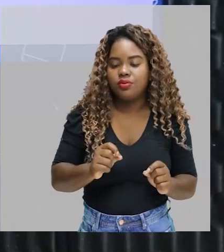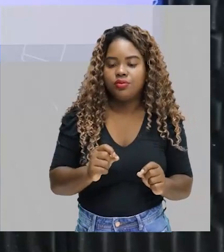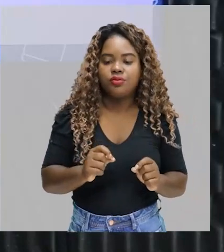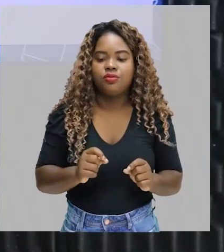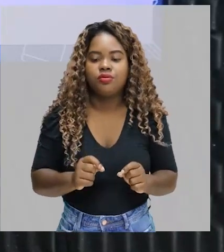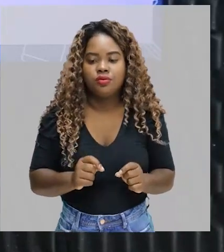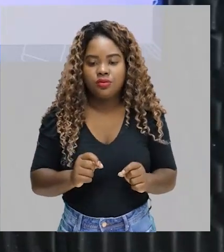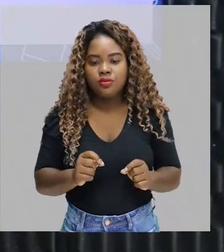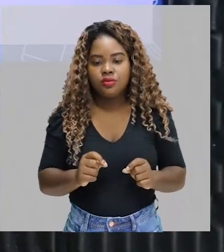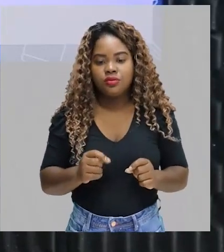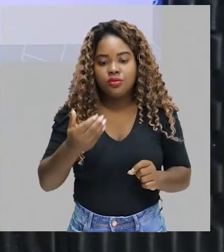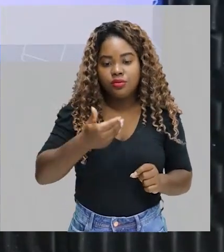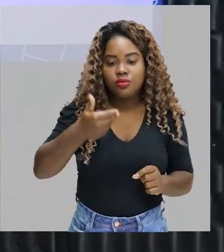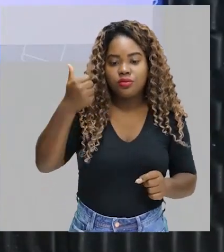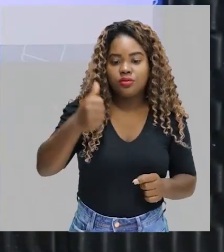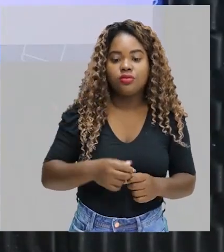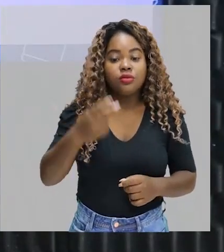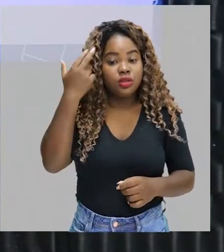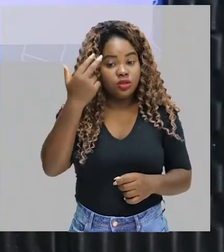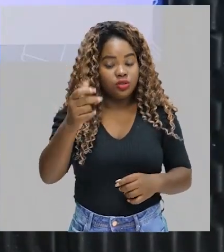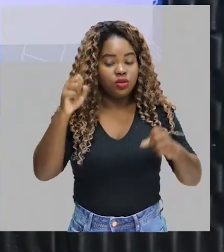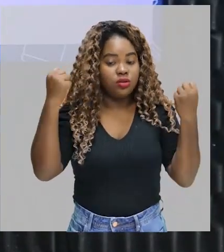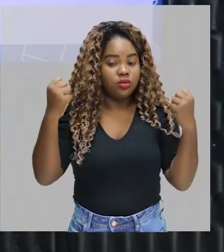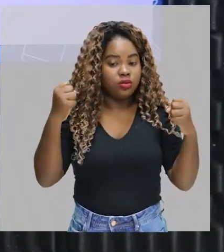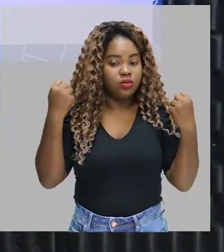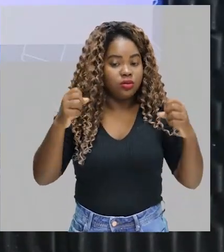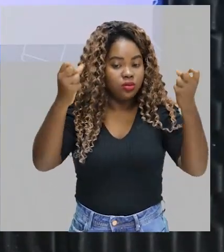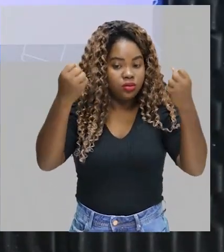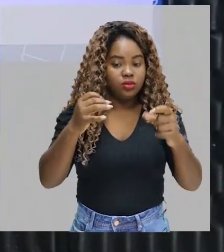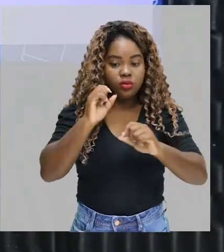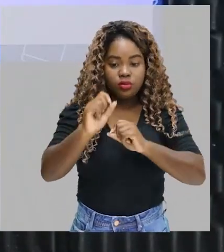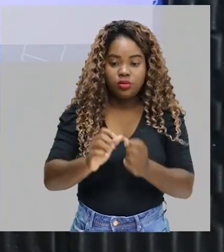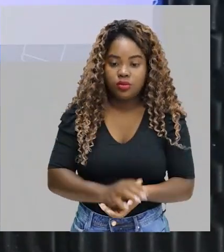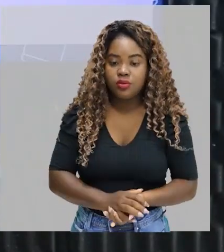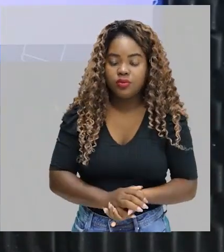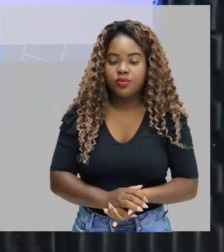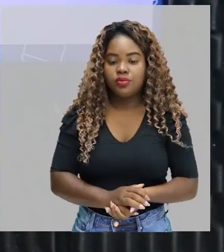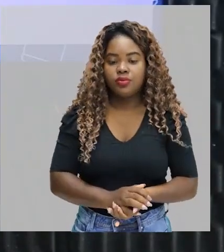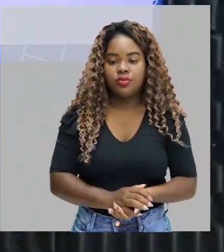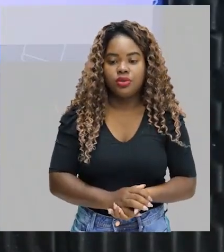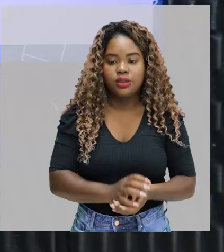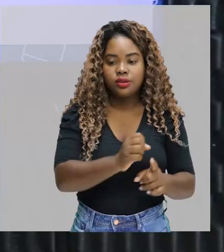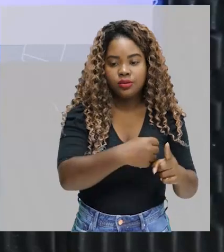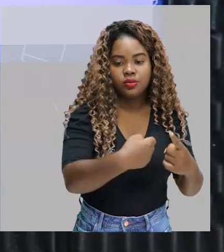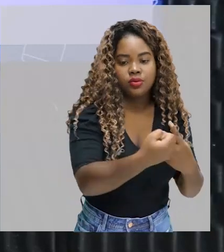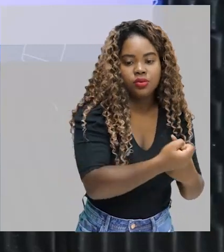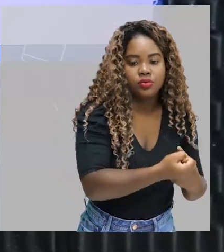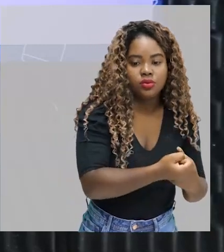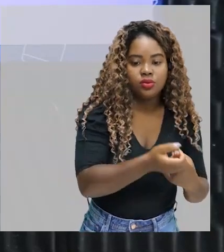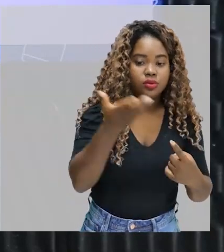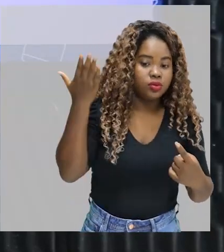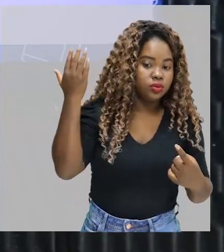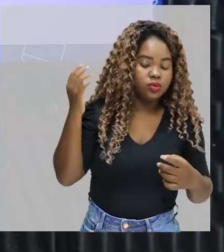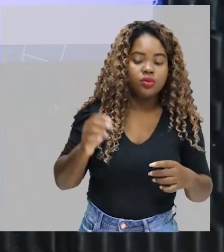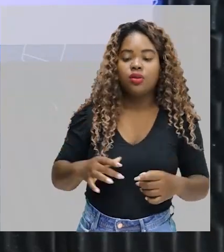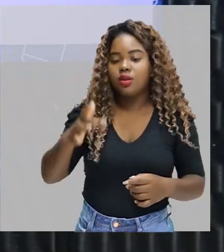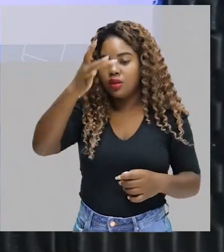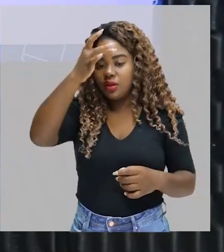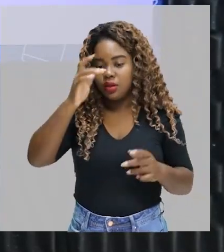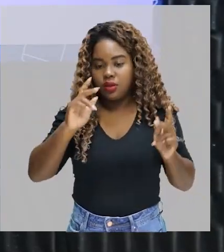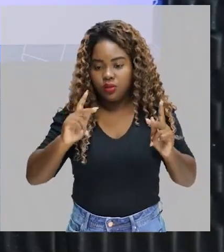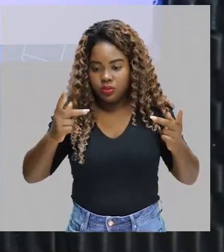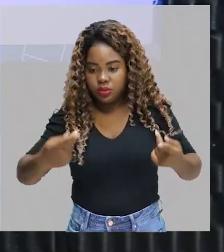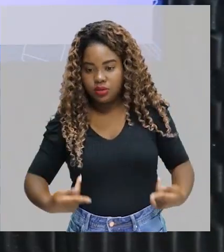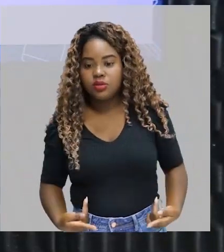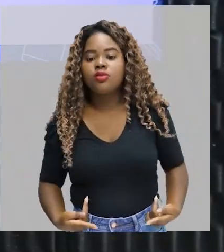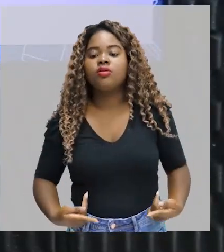Na história da educação física, nós viemos de uma sociedade na qual o homem, ele era bem mais ativo